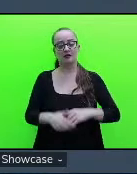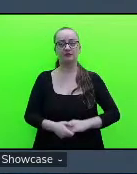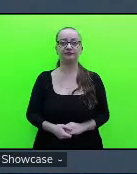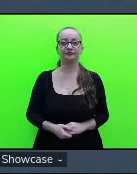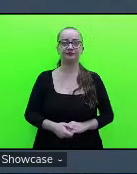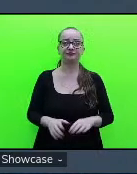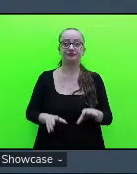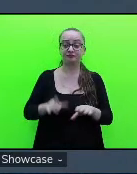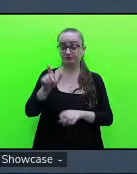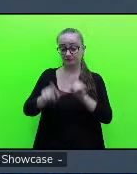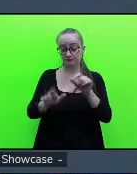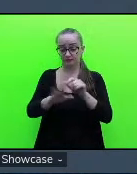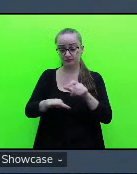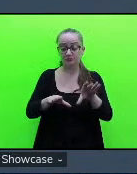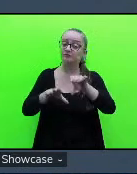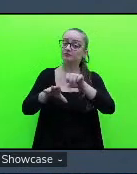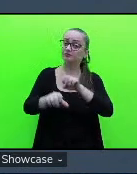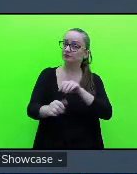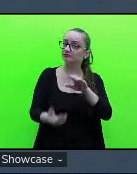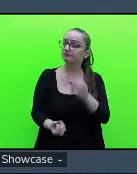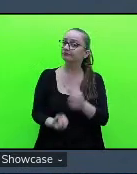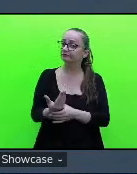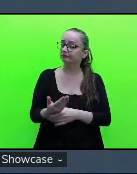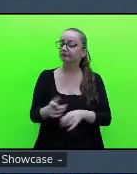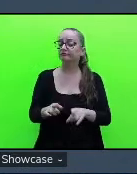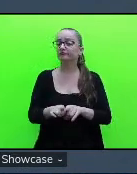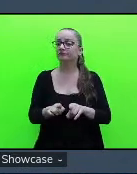nesses alunos eu acho que